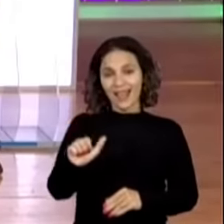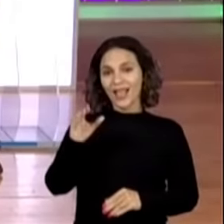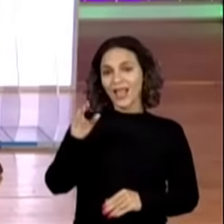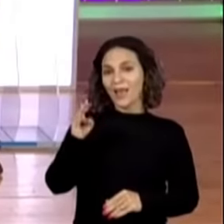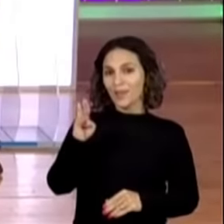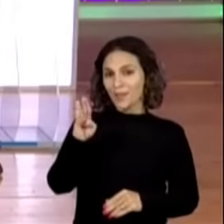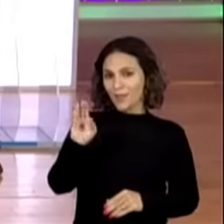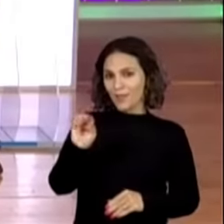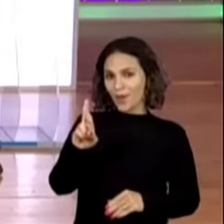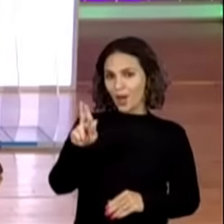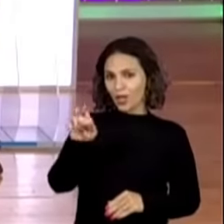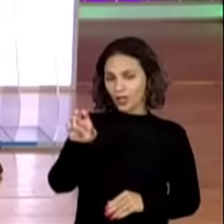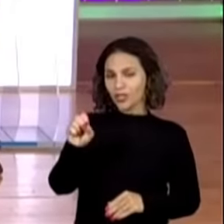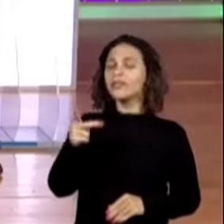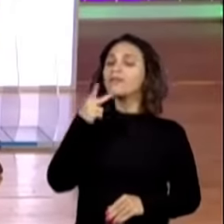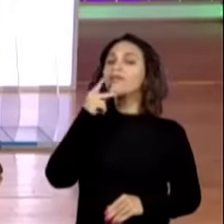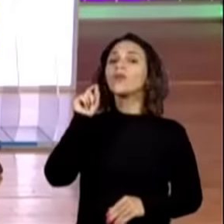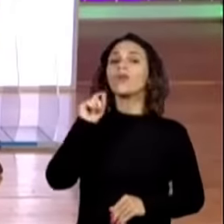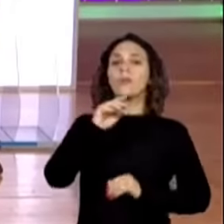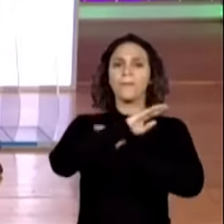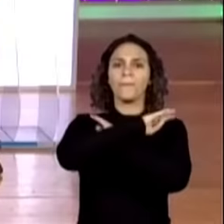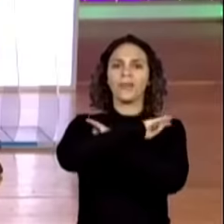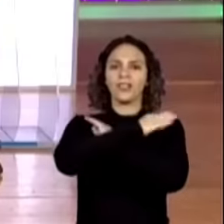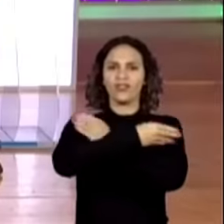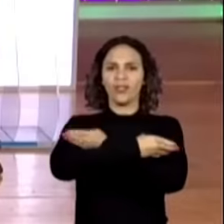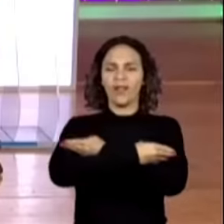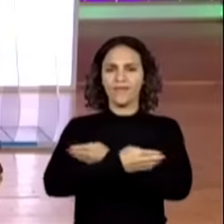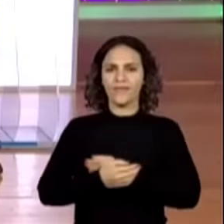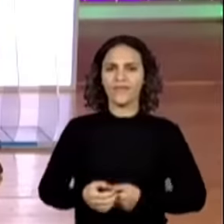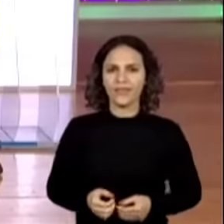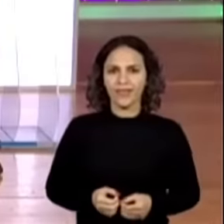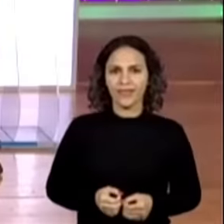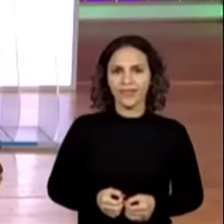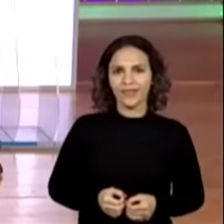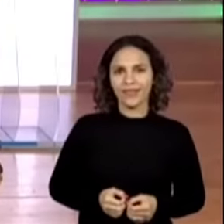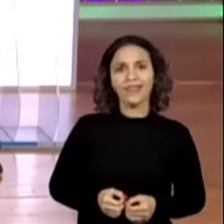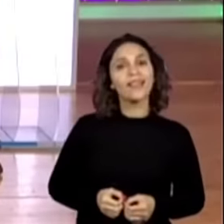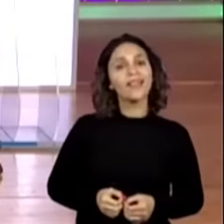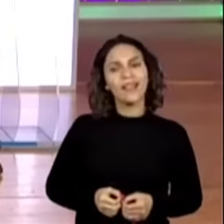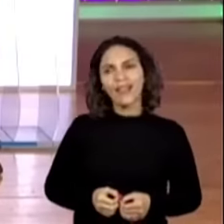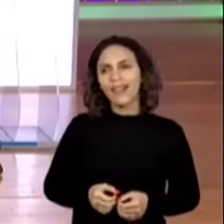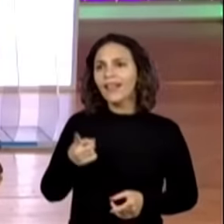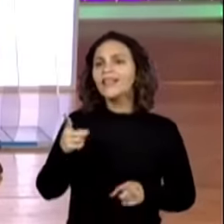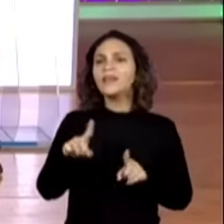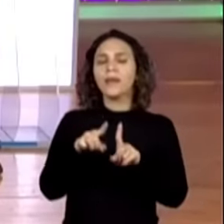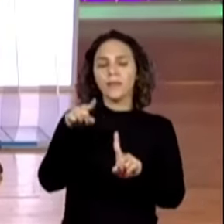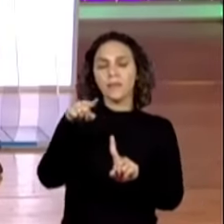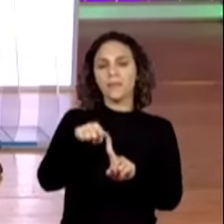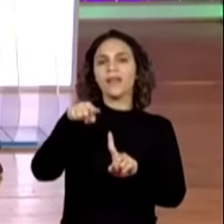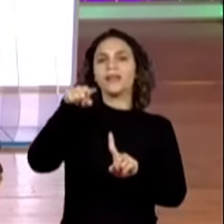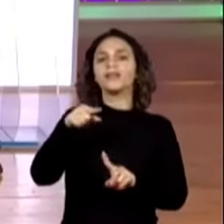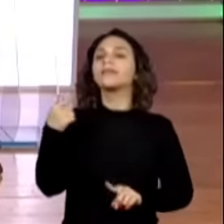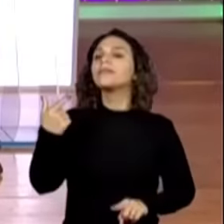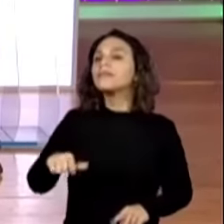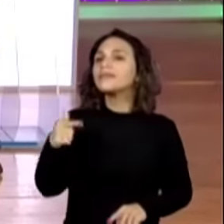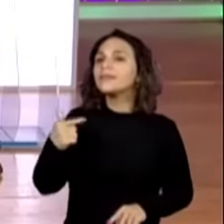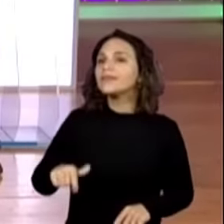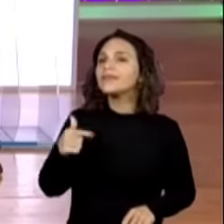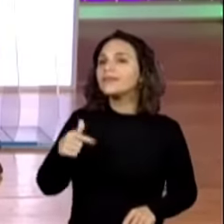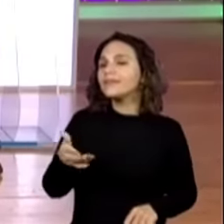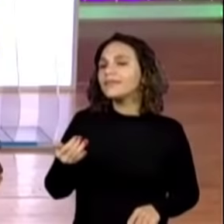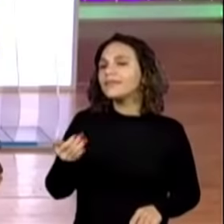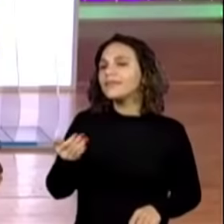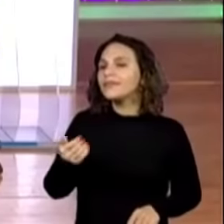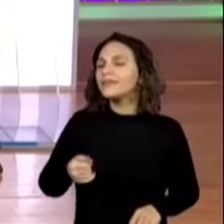o pessoal respondendo. Branca de neve. Será? Só está no branca. Apareceu uns belas adormecidas. Vamos ver quem marca ponto. Vamos ver quem